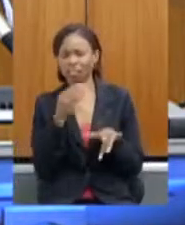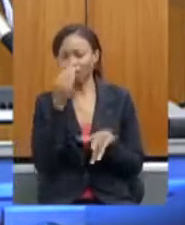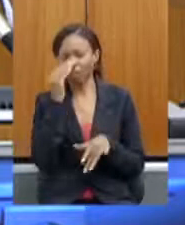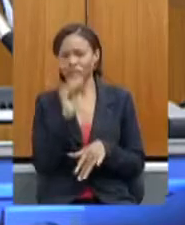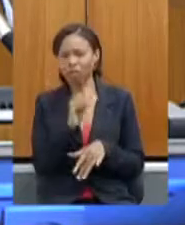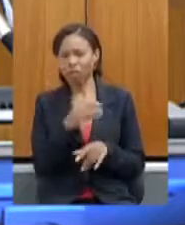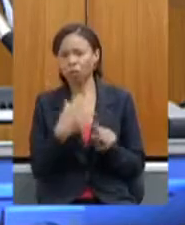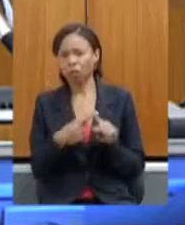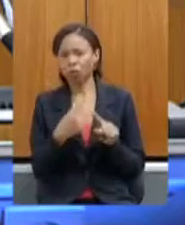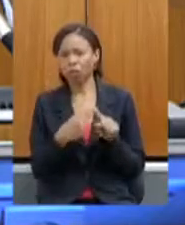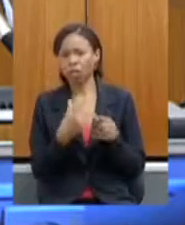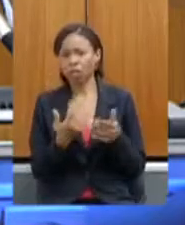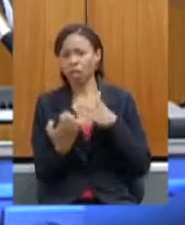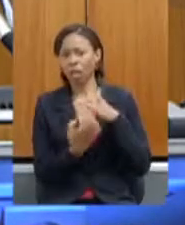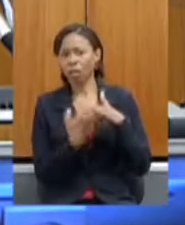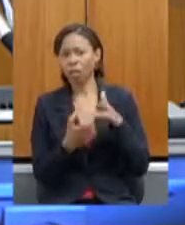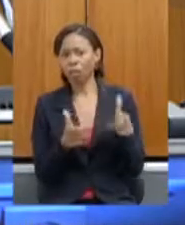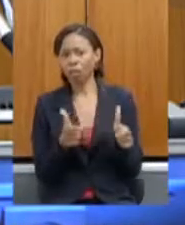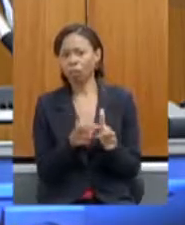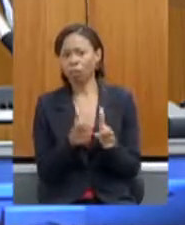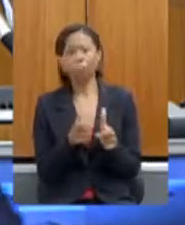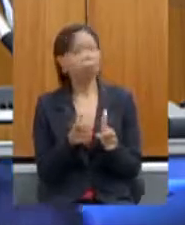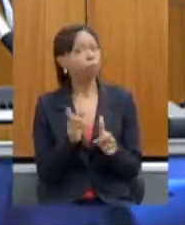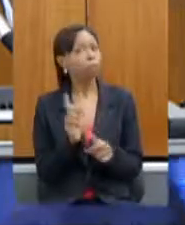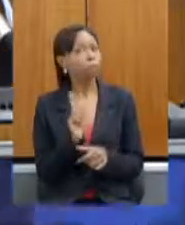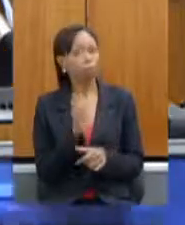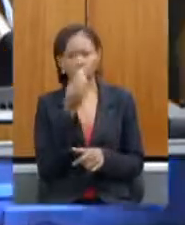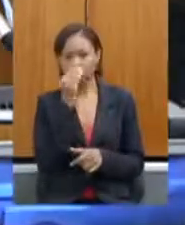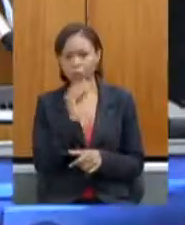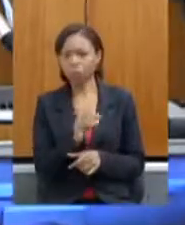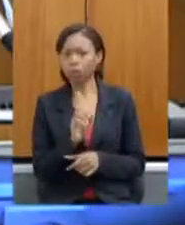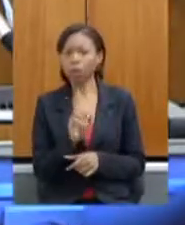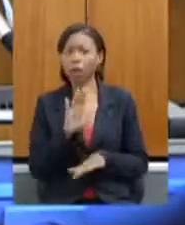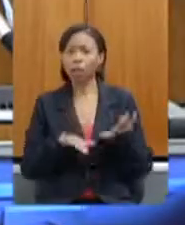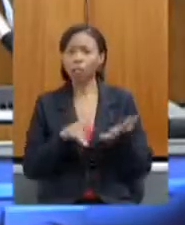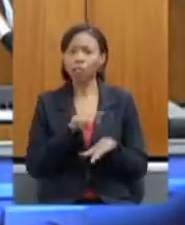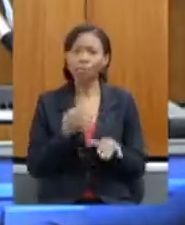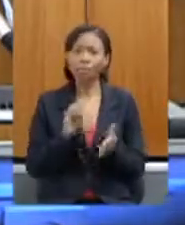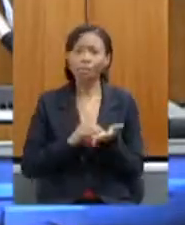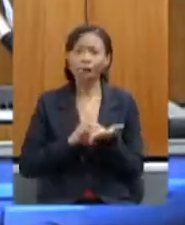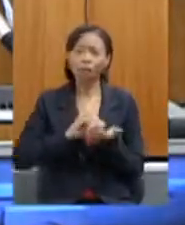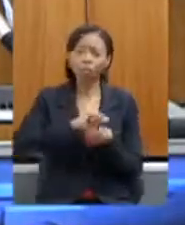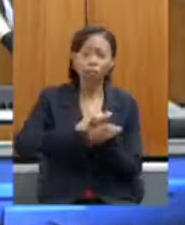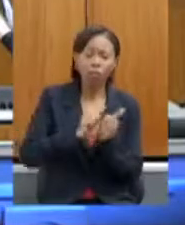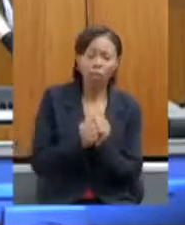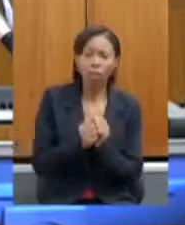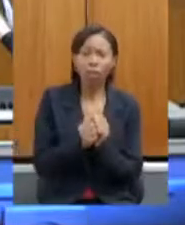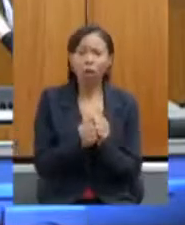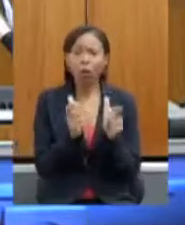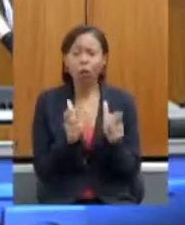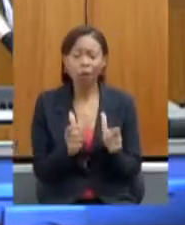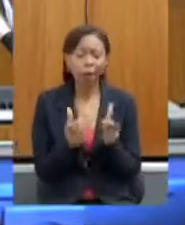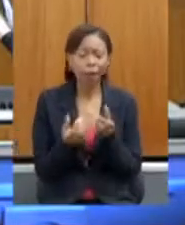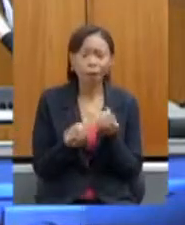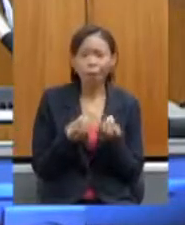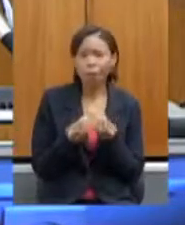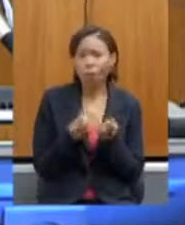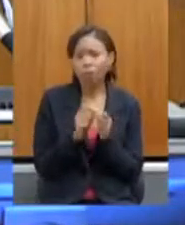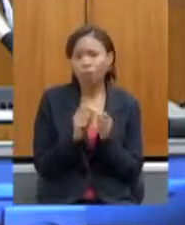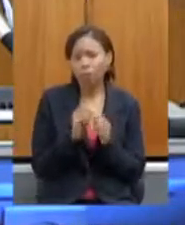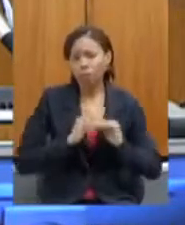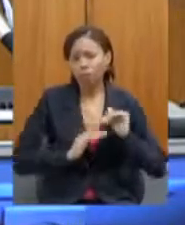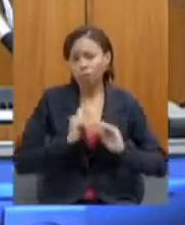realmente se o produtor não tem condição de se adequar não tem como ele produzir os queijos artesanais a questão da